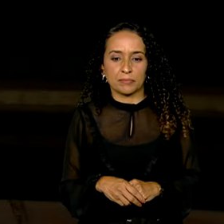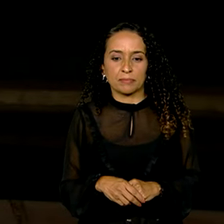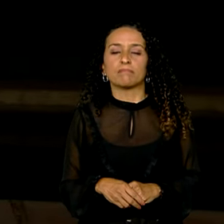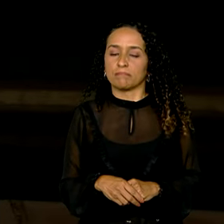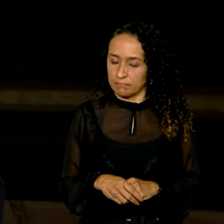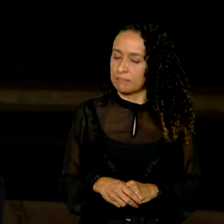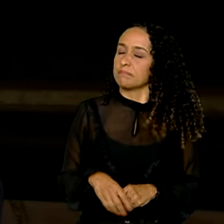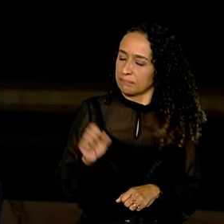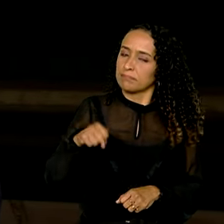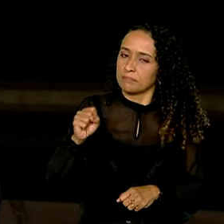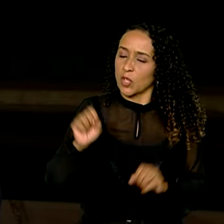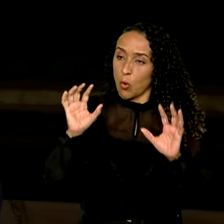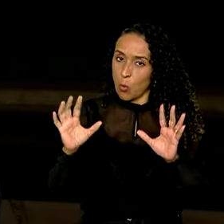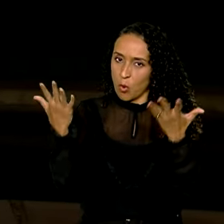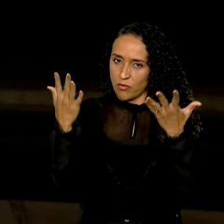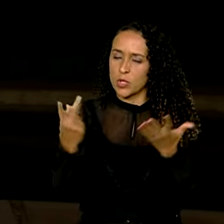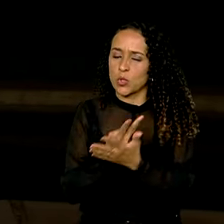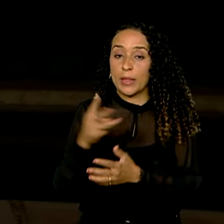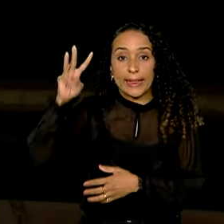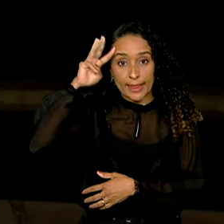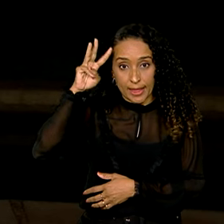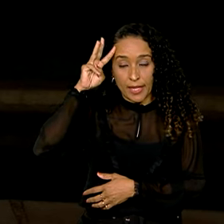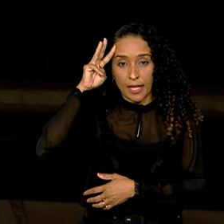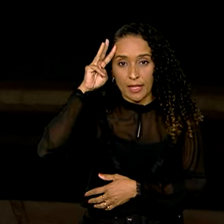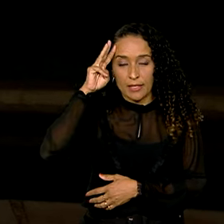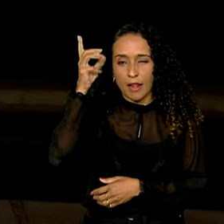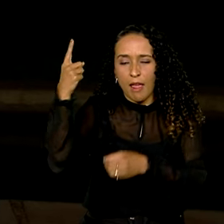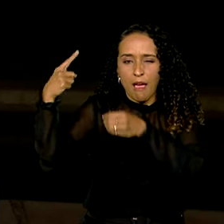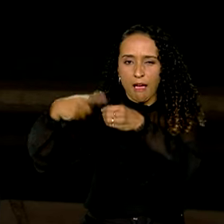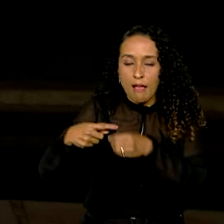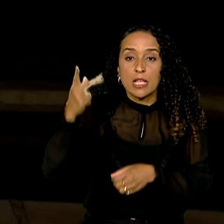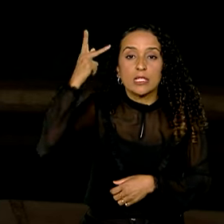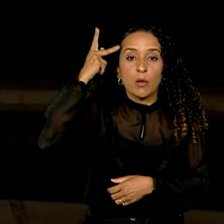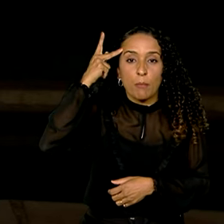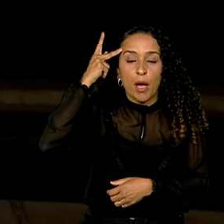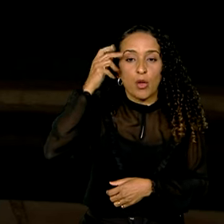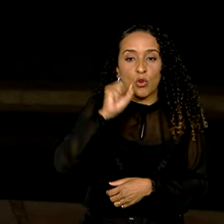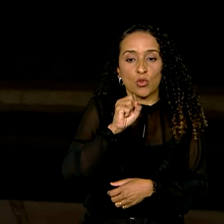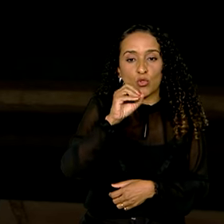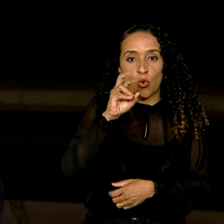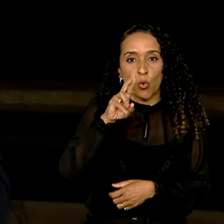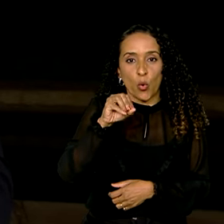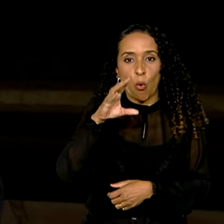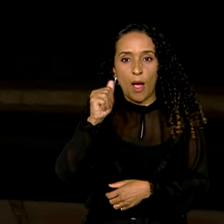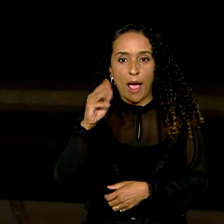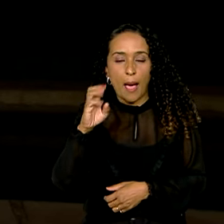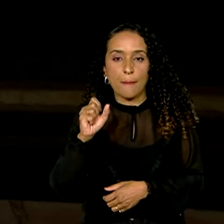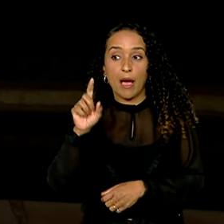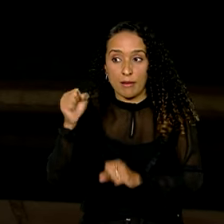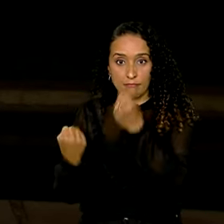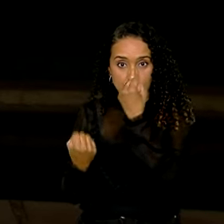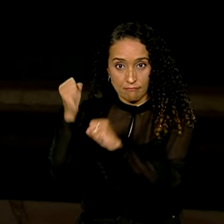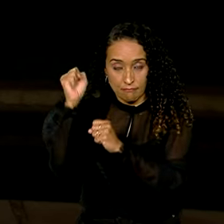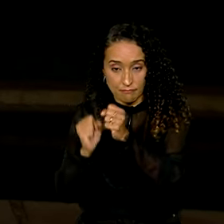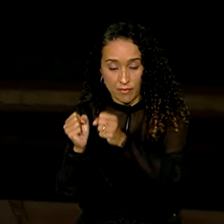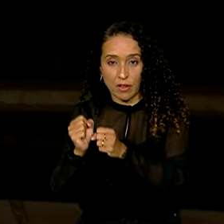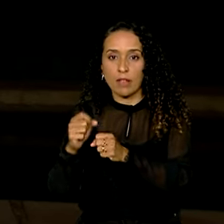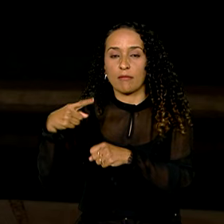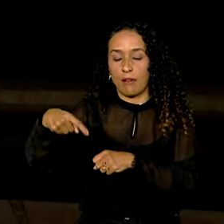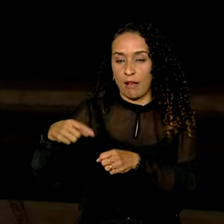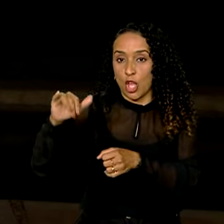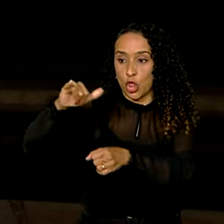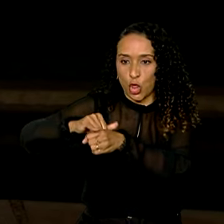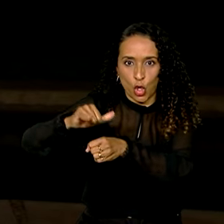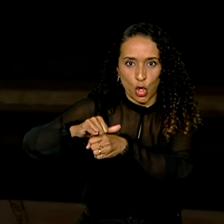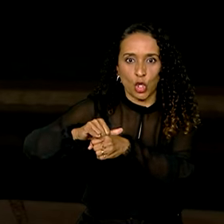É isso. O evento aconteceu nesta terça-feira, no interior de São Paulo, em Sorocaba, em uma das fábricas da montadora japonesa Toyota.